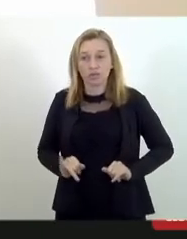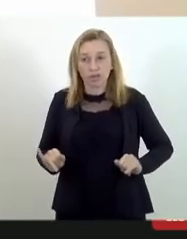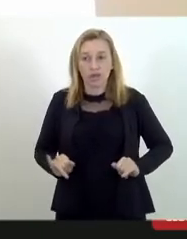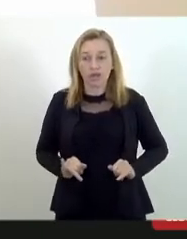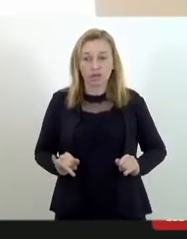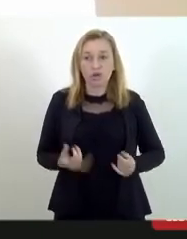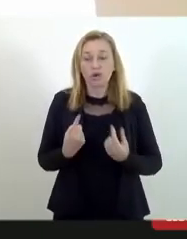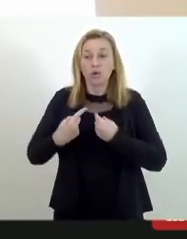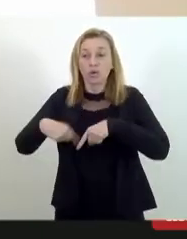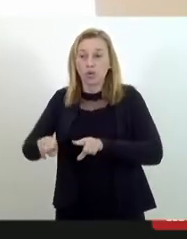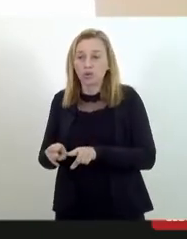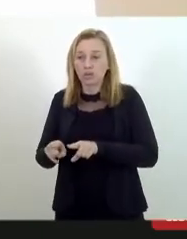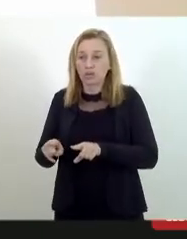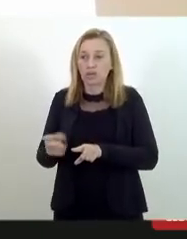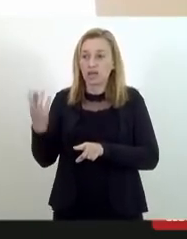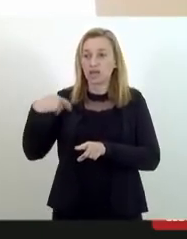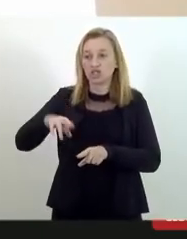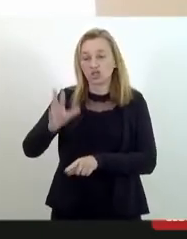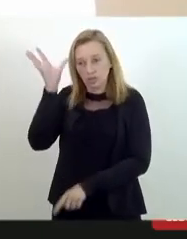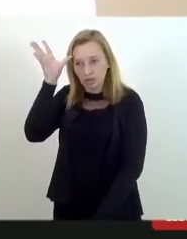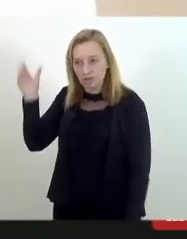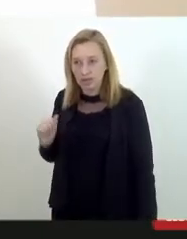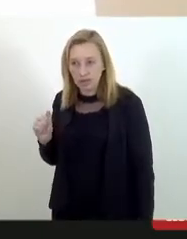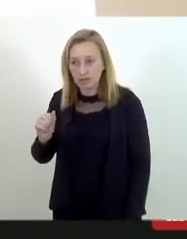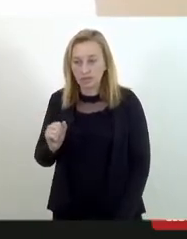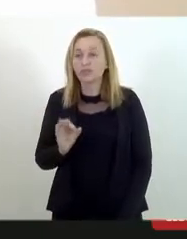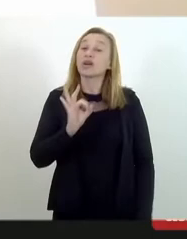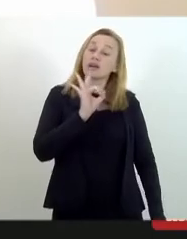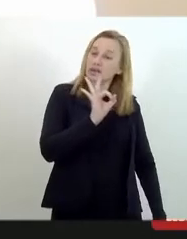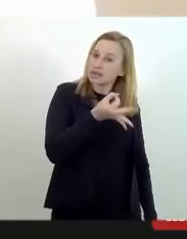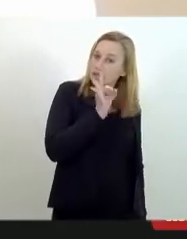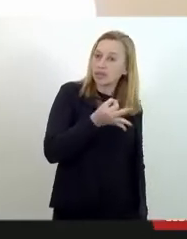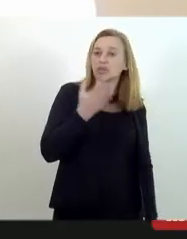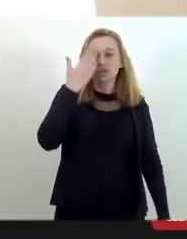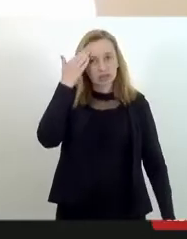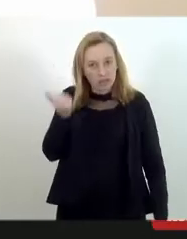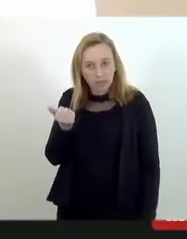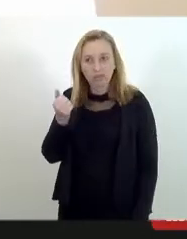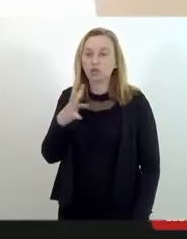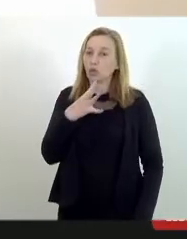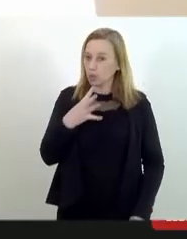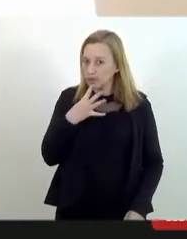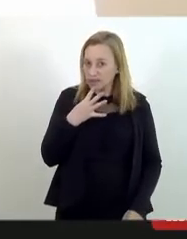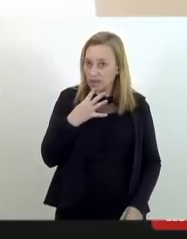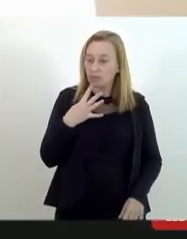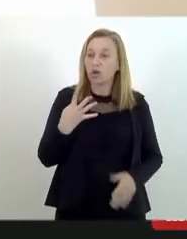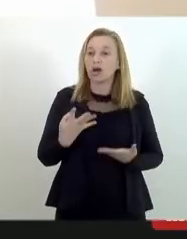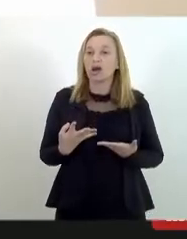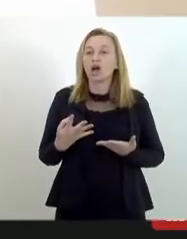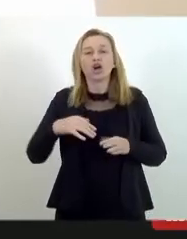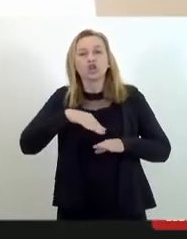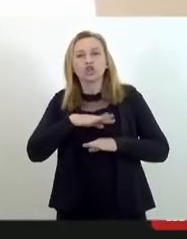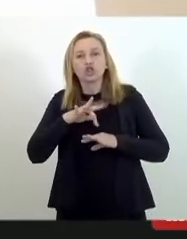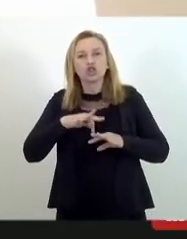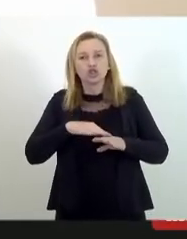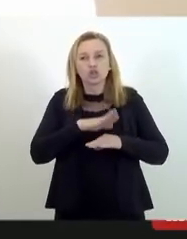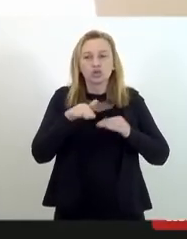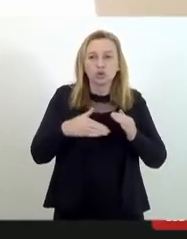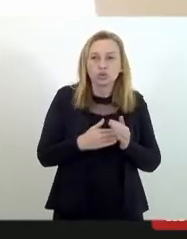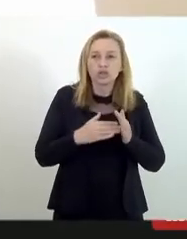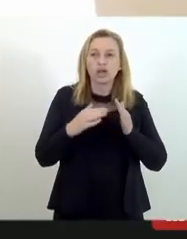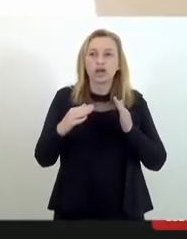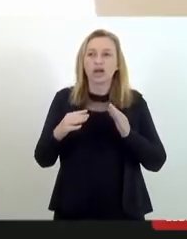às religiões de matriz africana. É evidente, nós sabemos, reconhecemos que todas as denominações